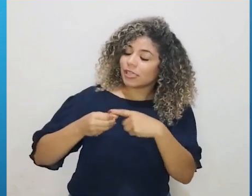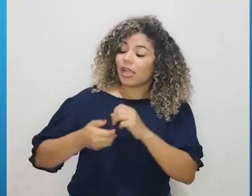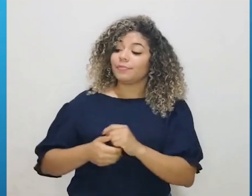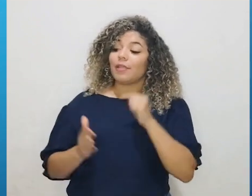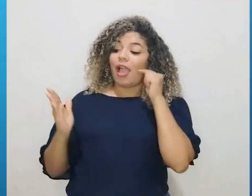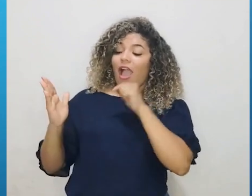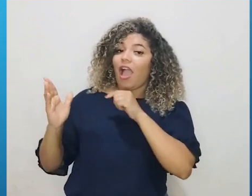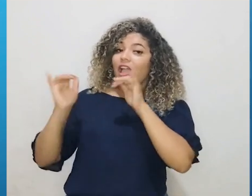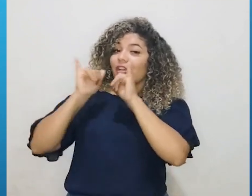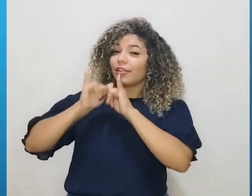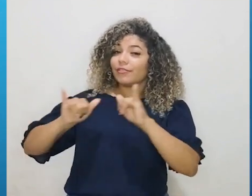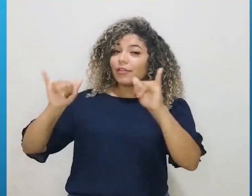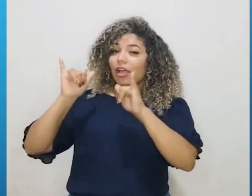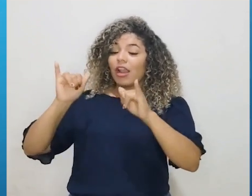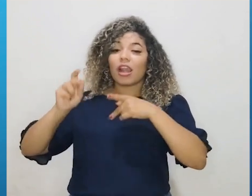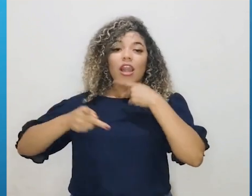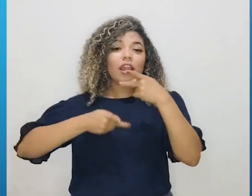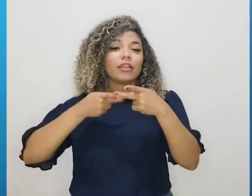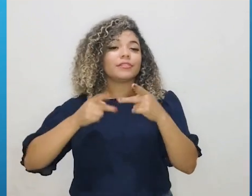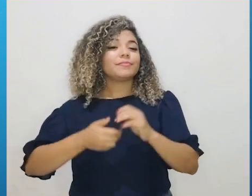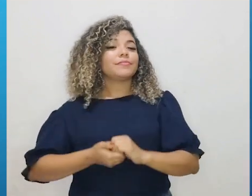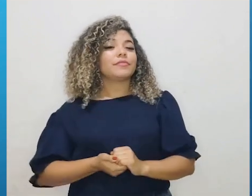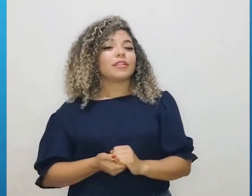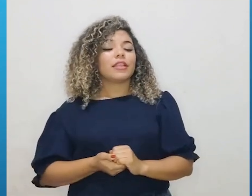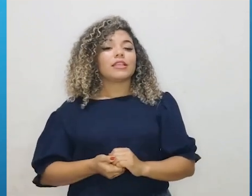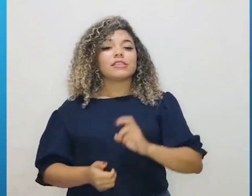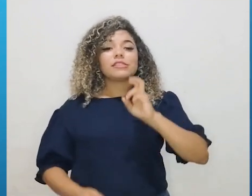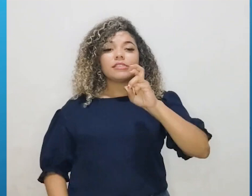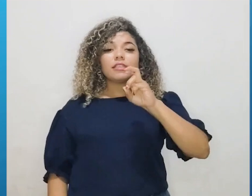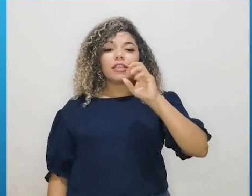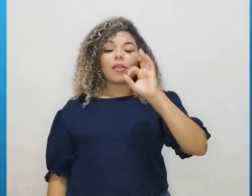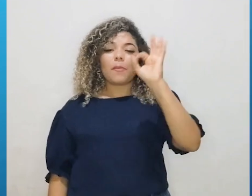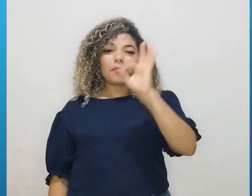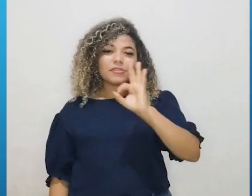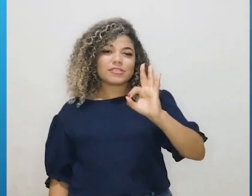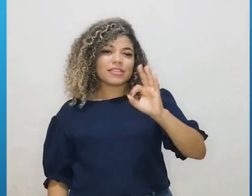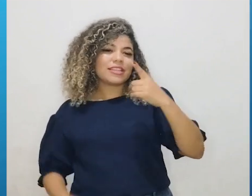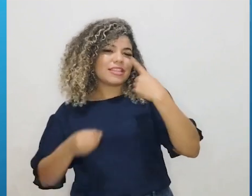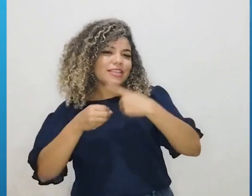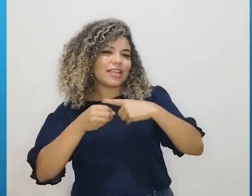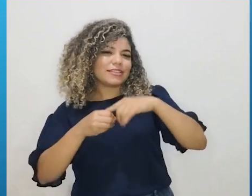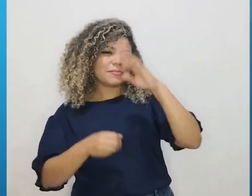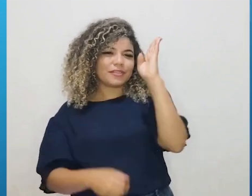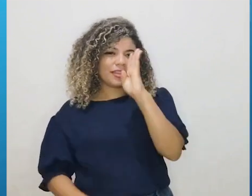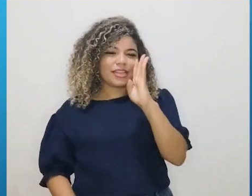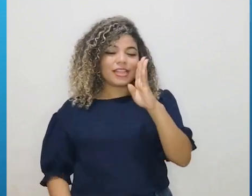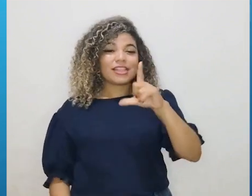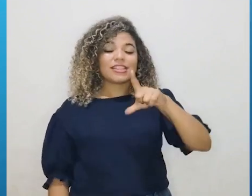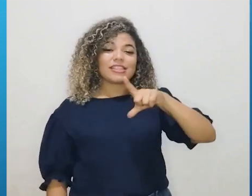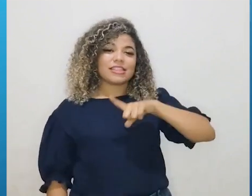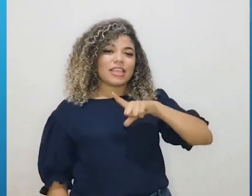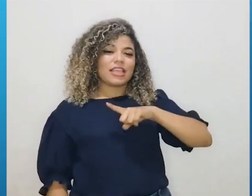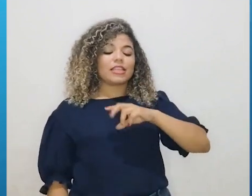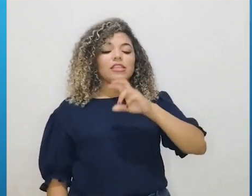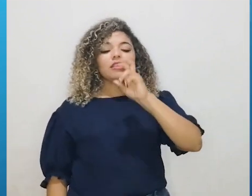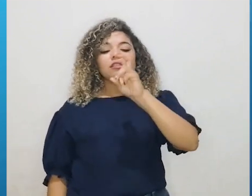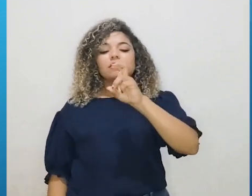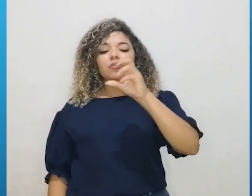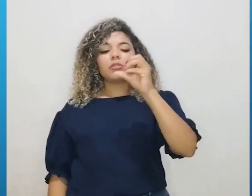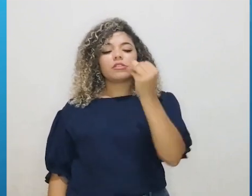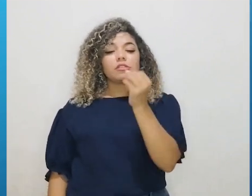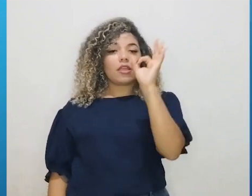aqui é a informação que ele traz das cidades. 5% das cidades brasileiras concentram 56